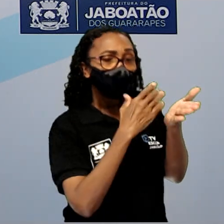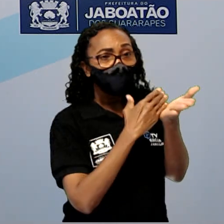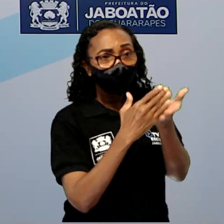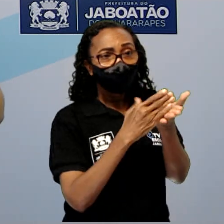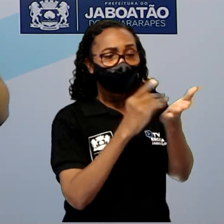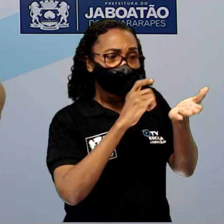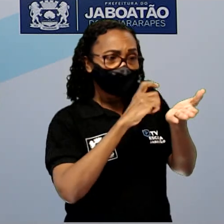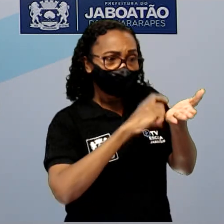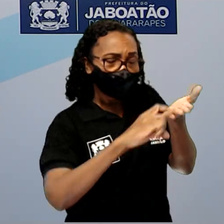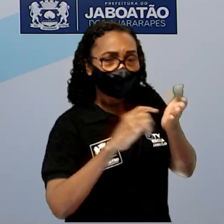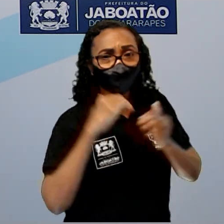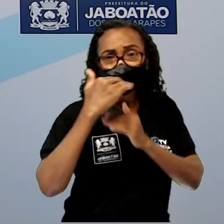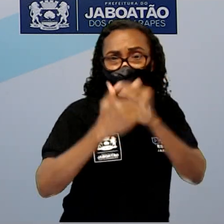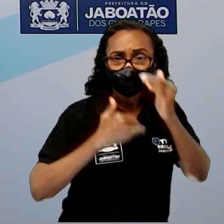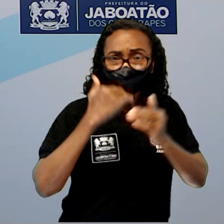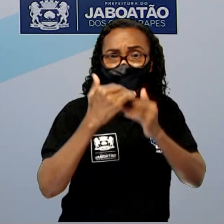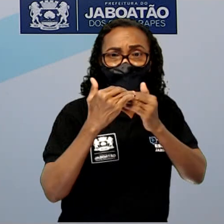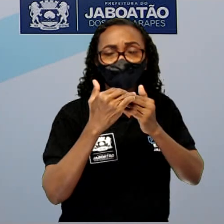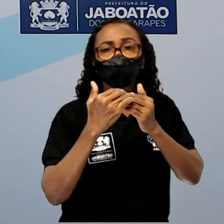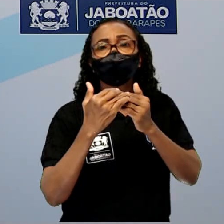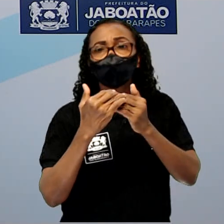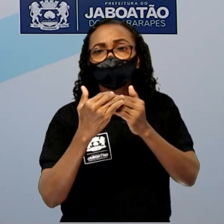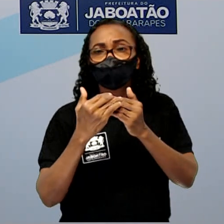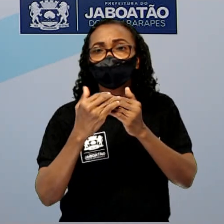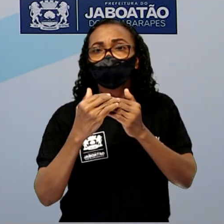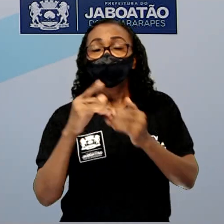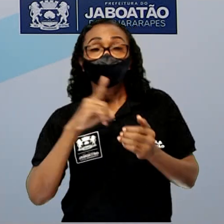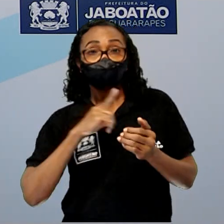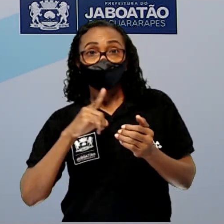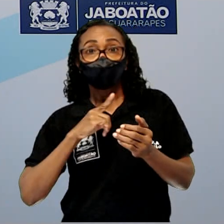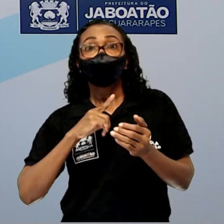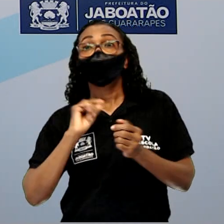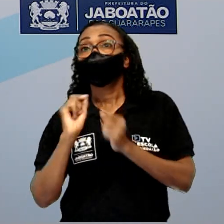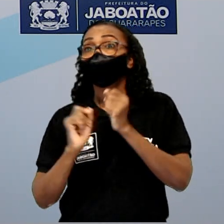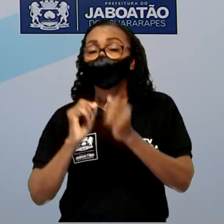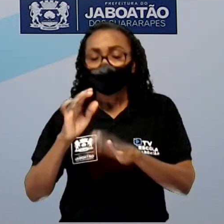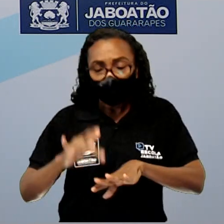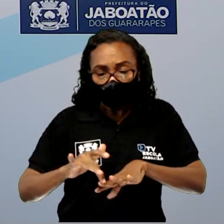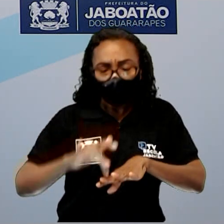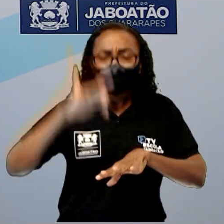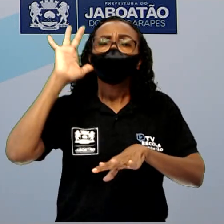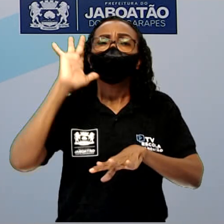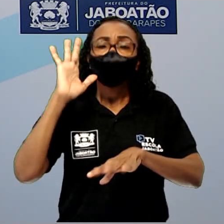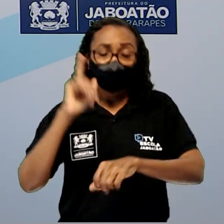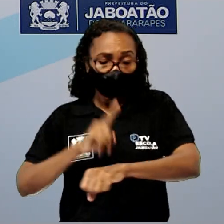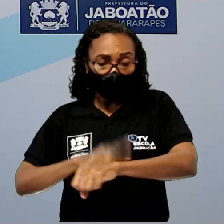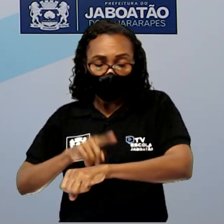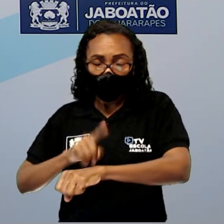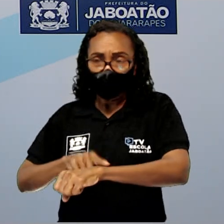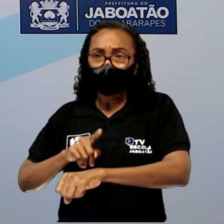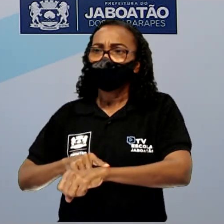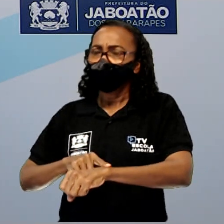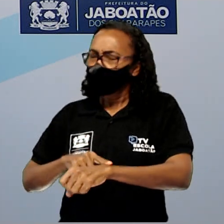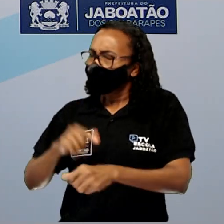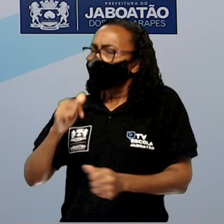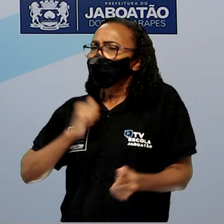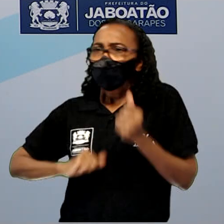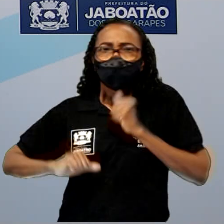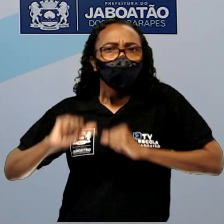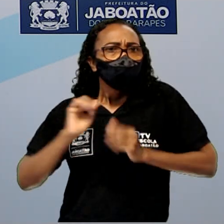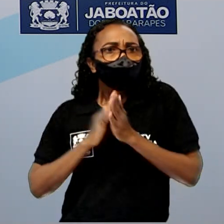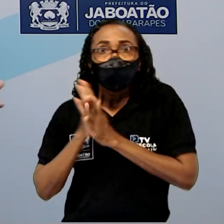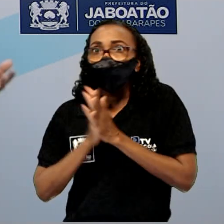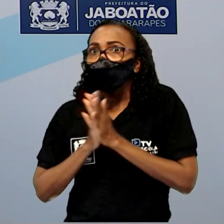introdução, você tem o desenvolvimento desses personagens. Você tem aí um clímax, um momento, né? De grande tensão